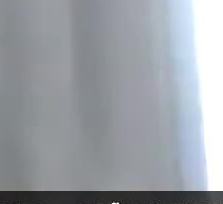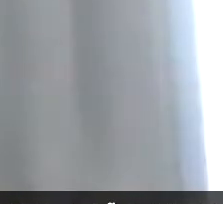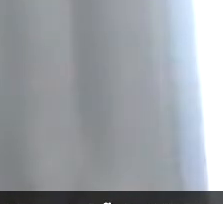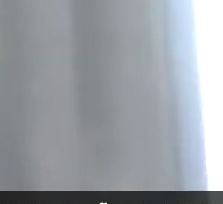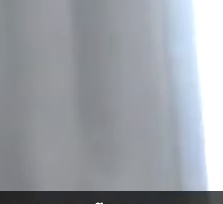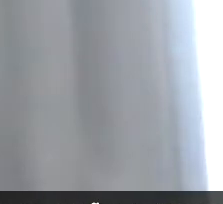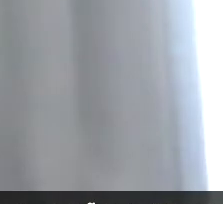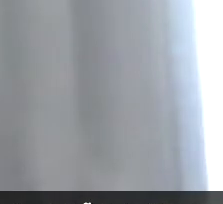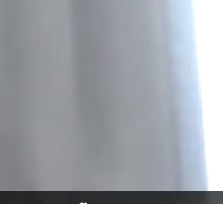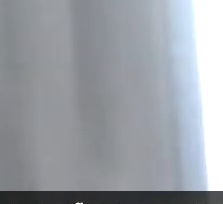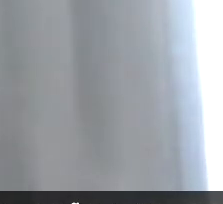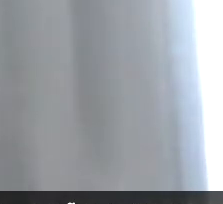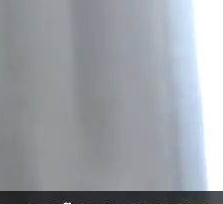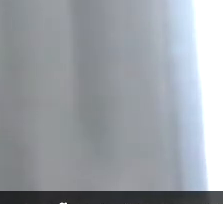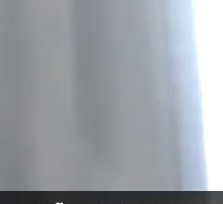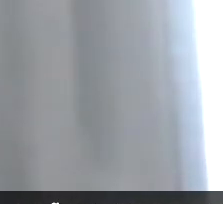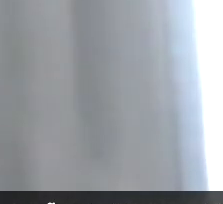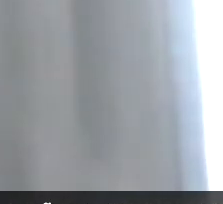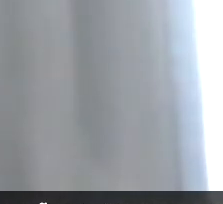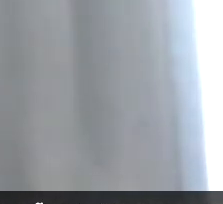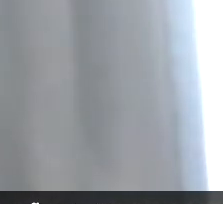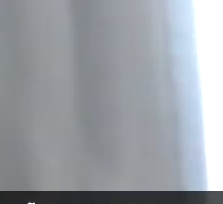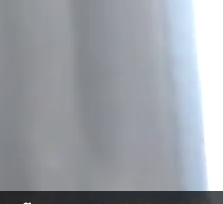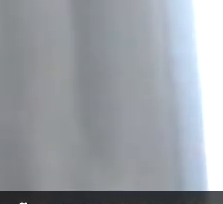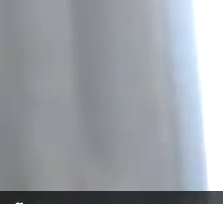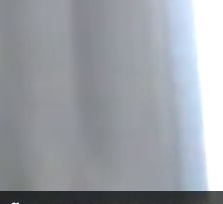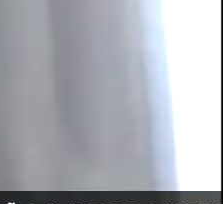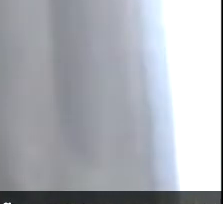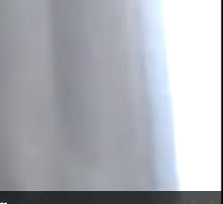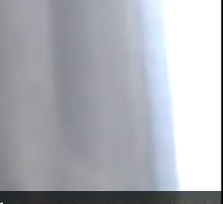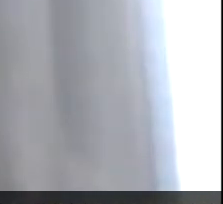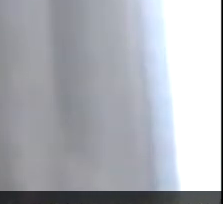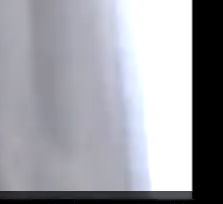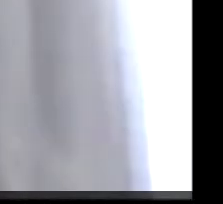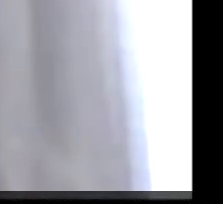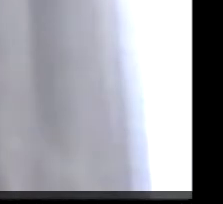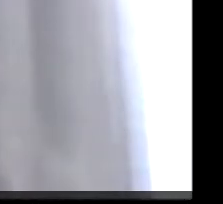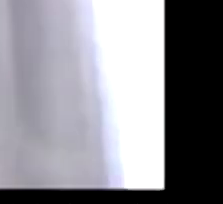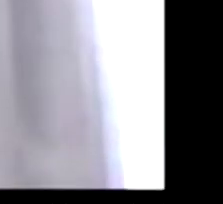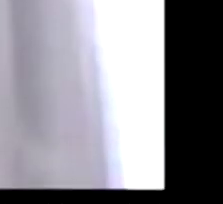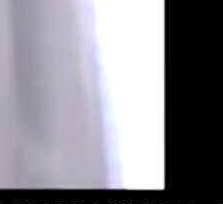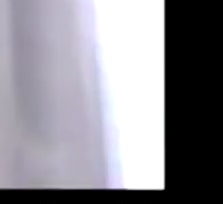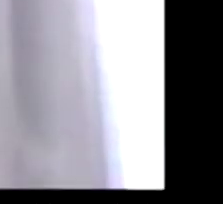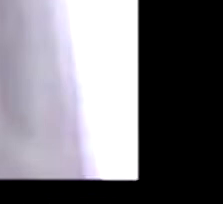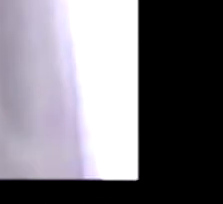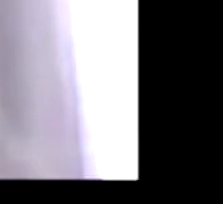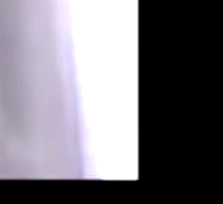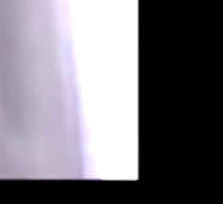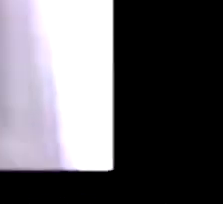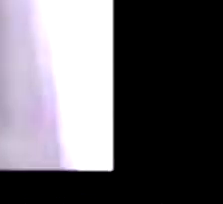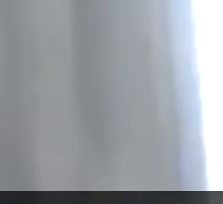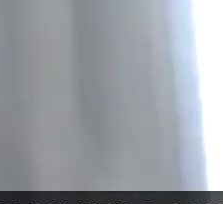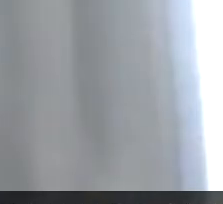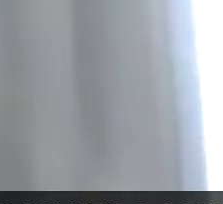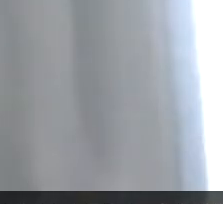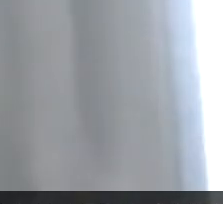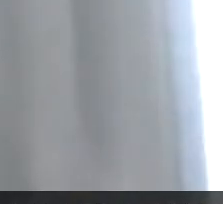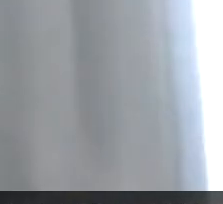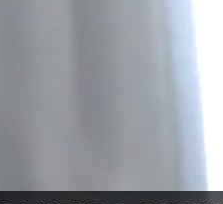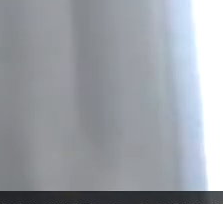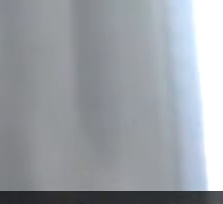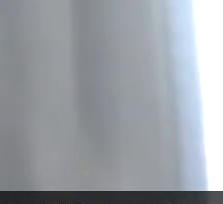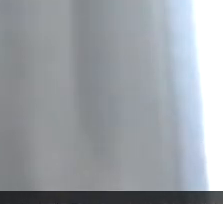pela minha voz e pela ausência presencial na data de hoje em razão de